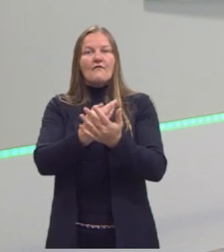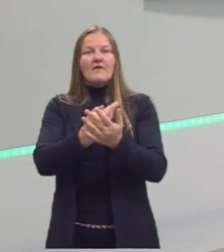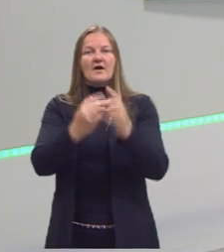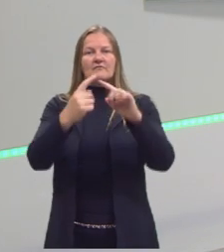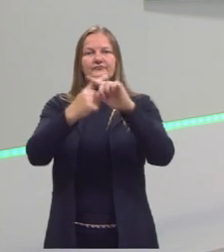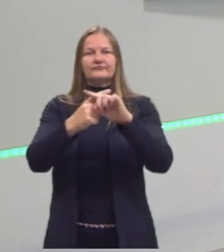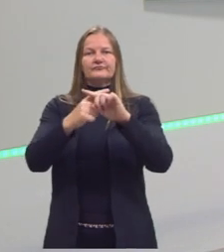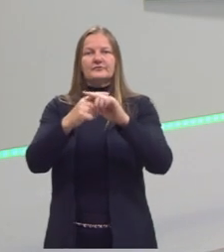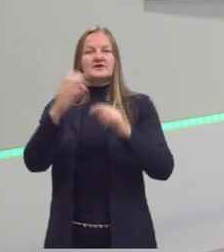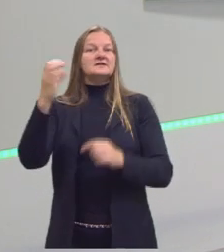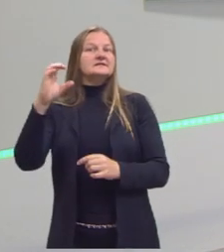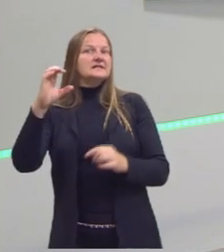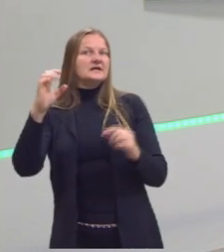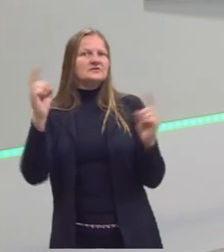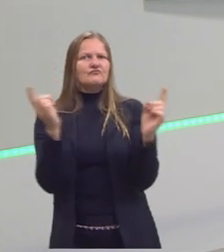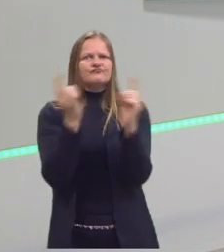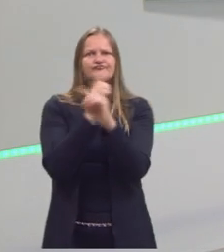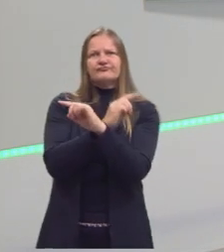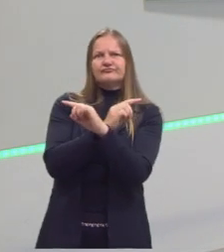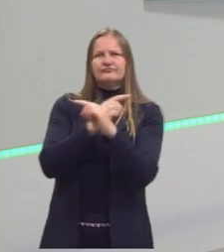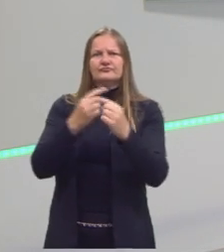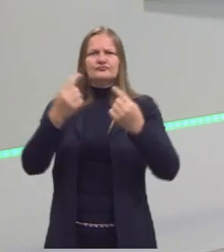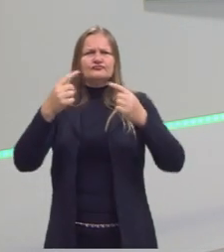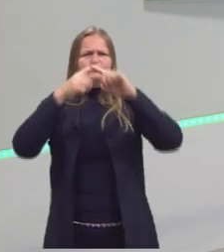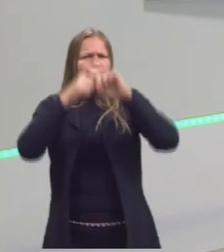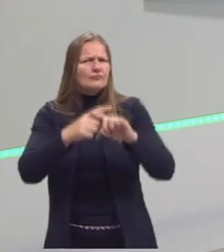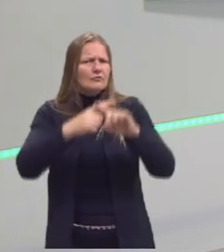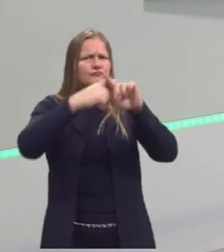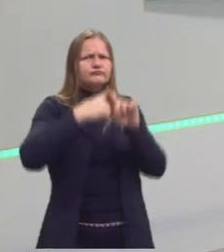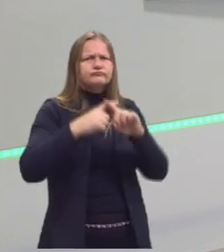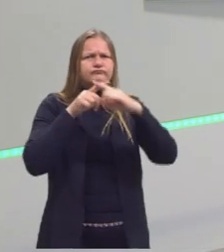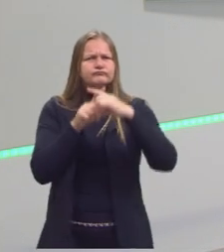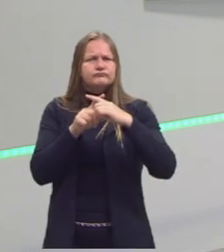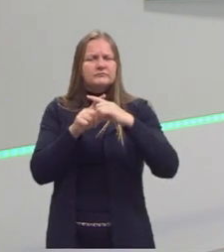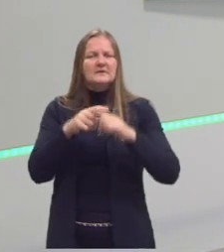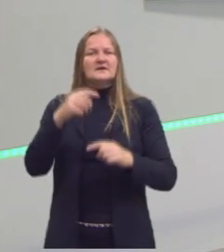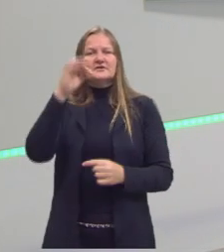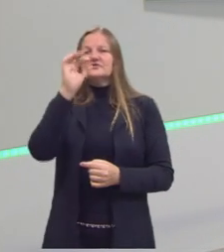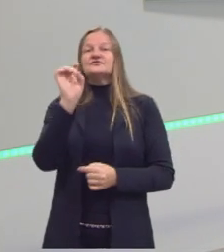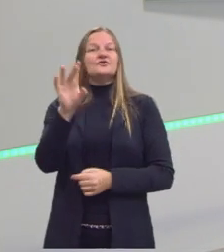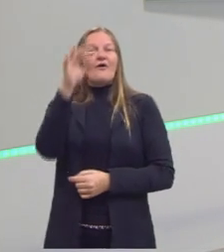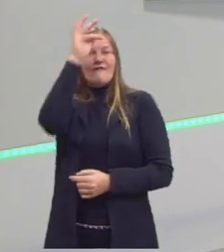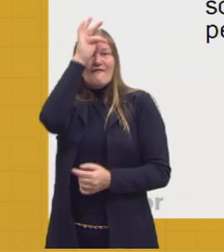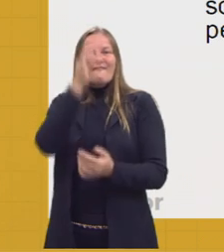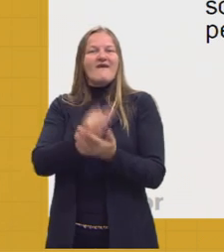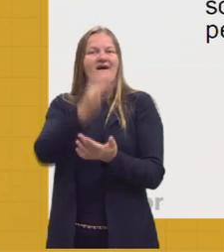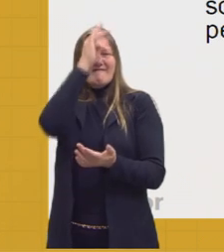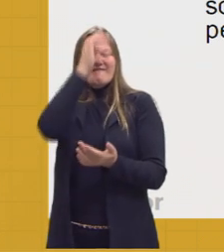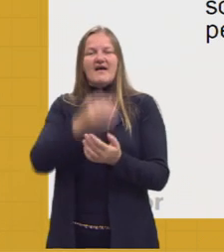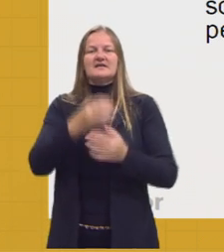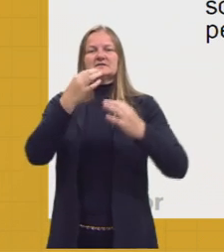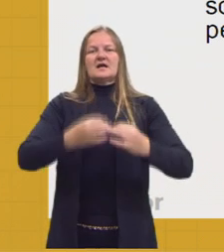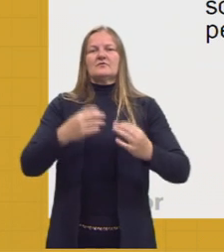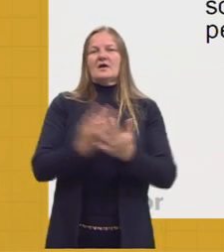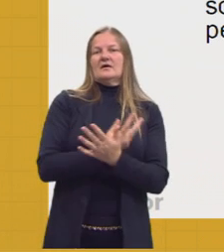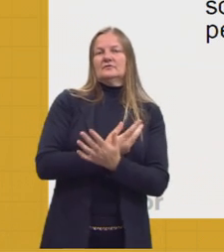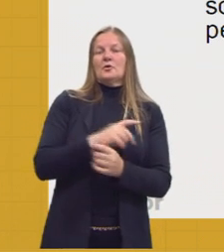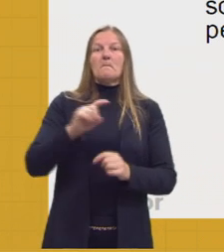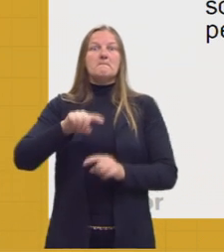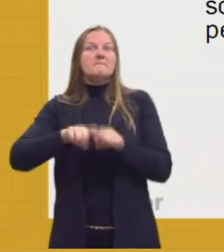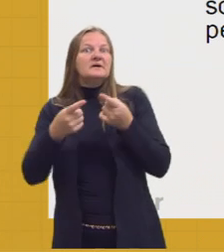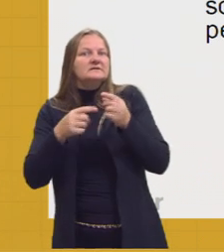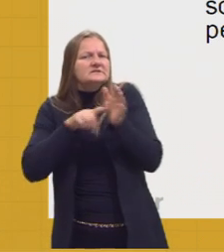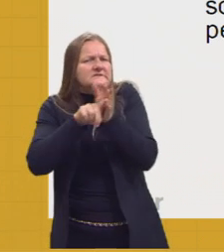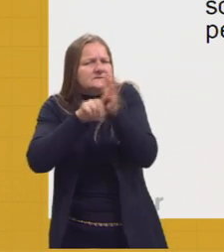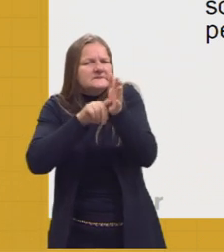ciência. Porque os estudos da ciência vão avançando, e não é mais a fé que determina o que é certo e errado, mas sim a ciência.